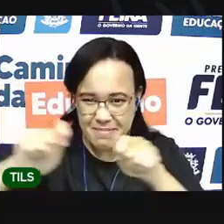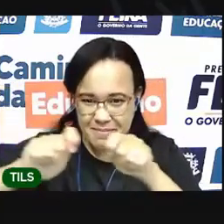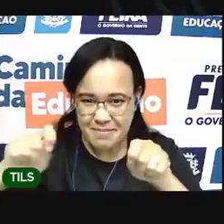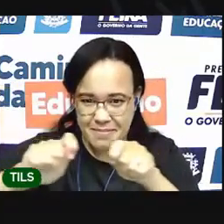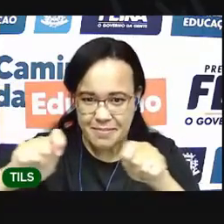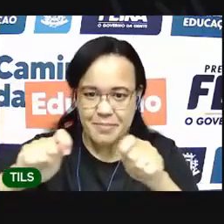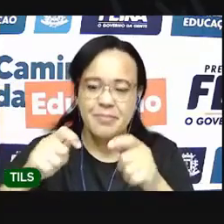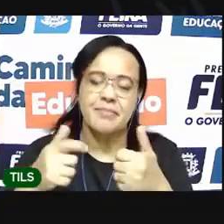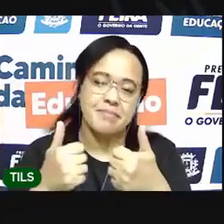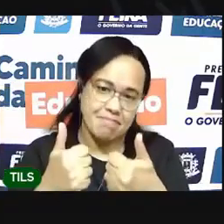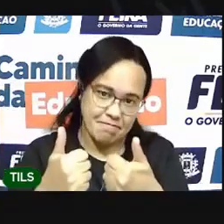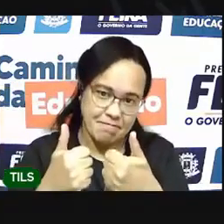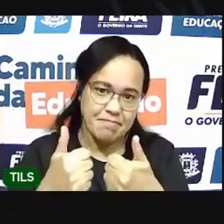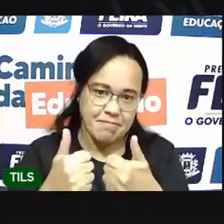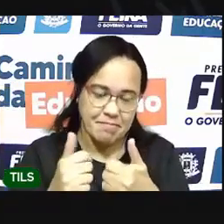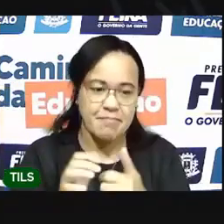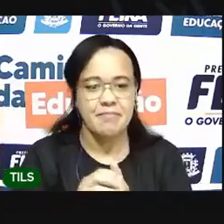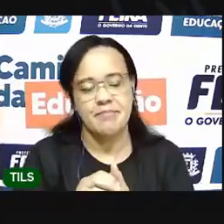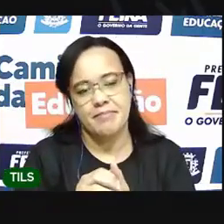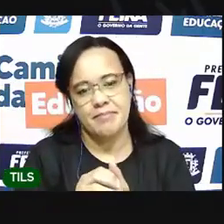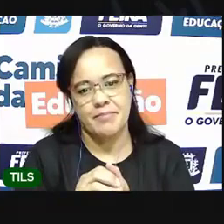Amarrei, ó,